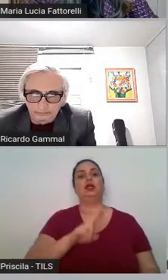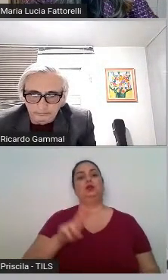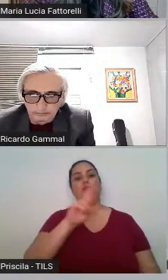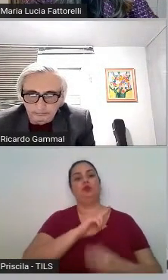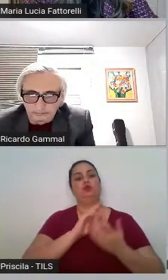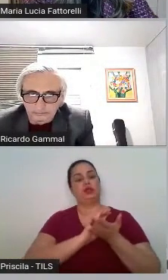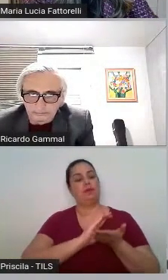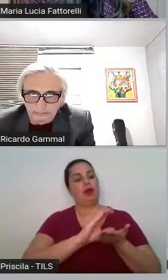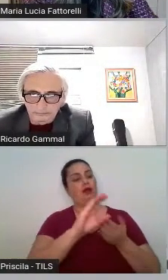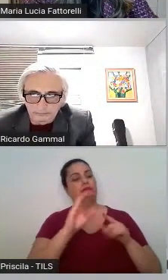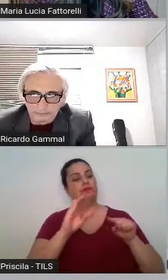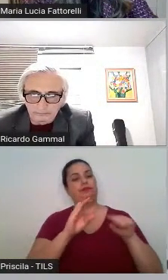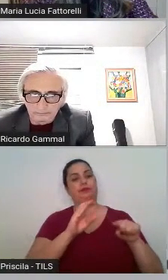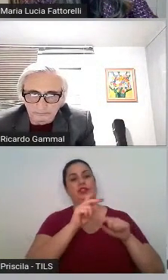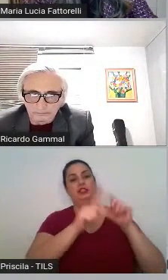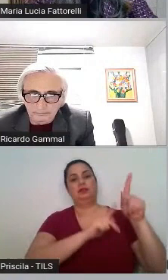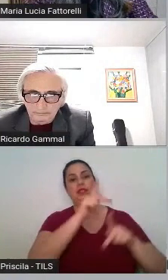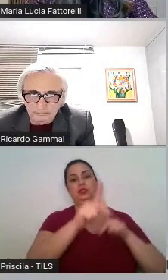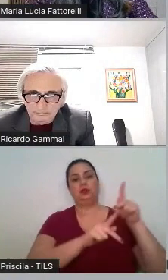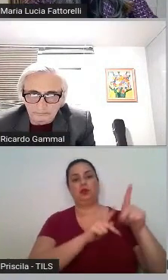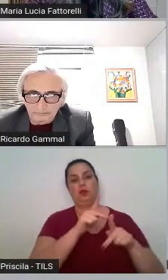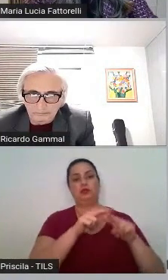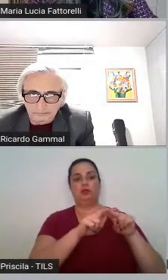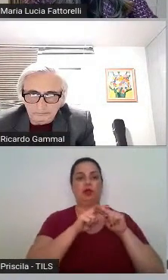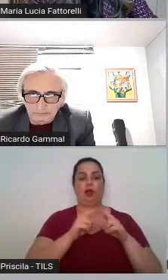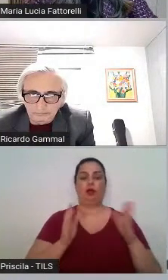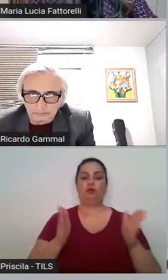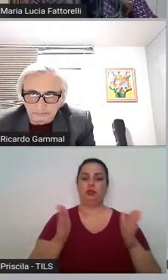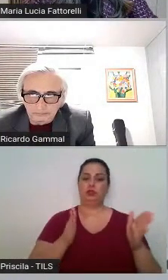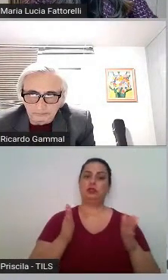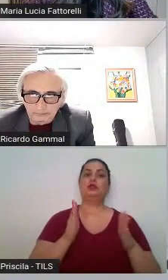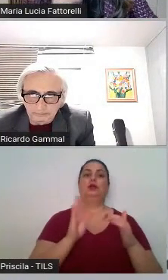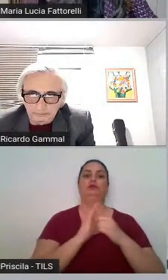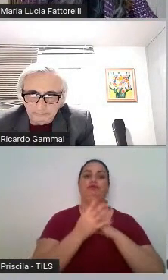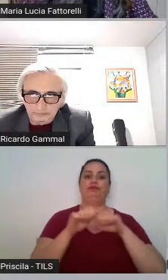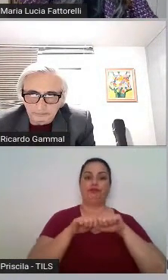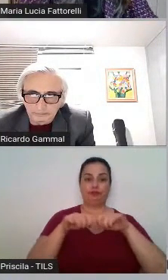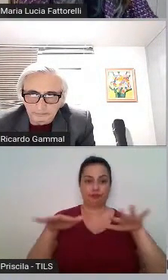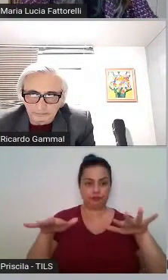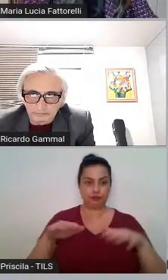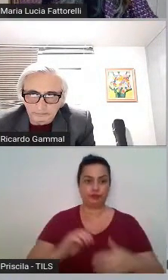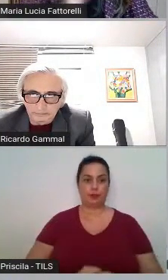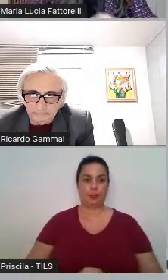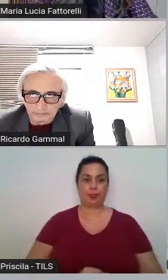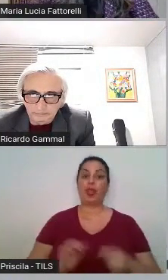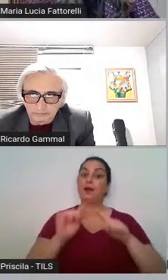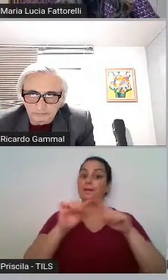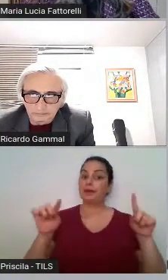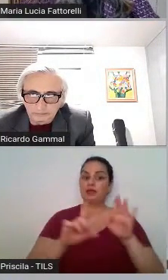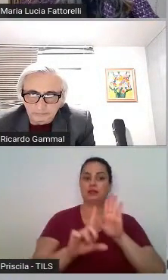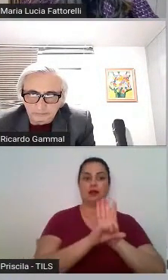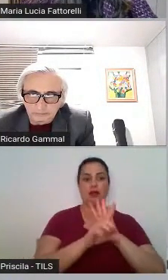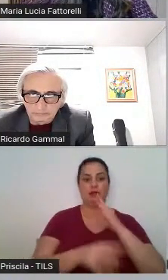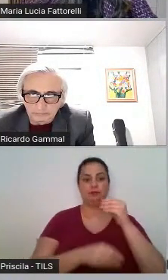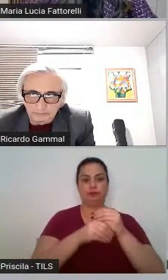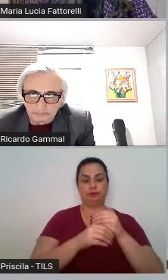do coronavírus. Mas, essa lei complementar 173 de 2020